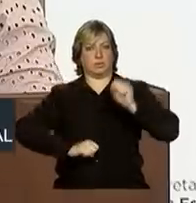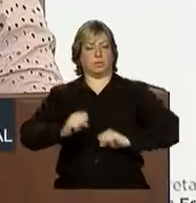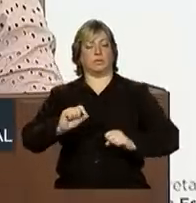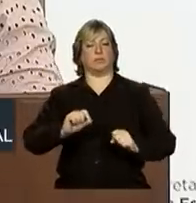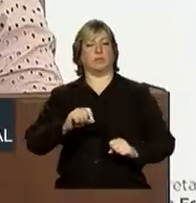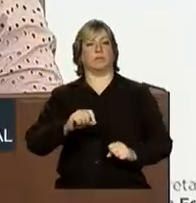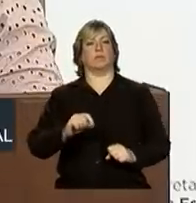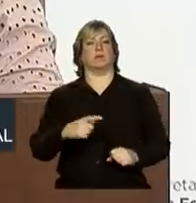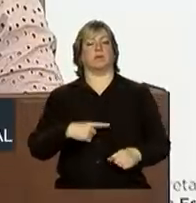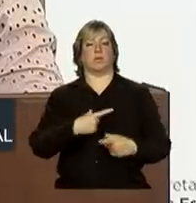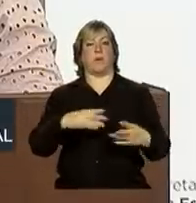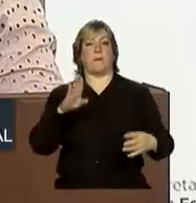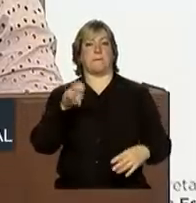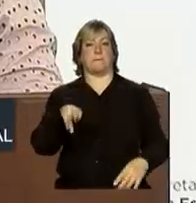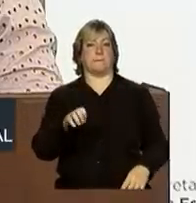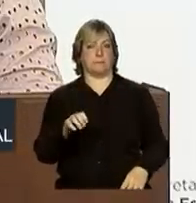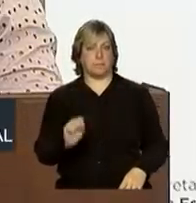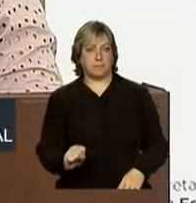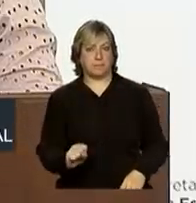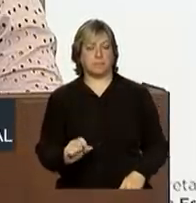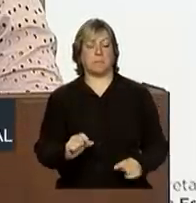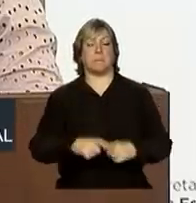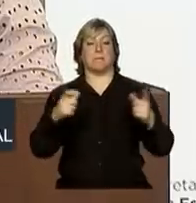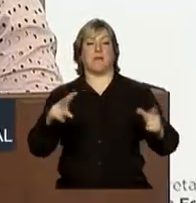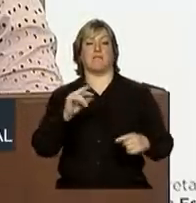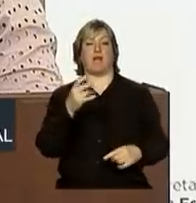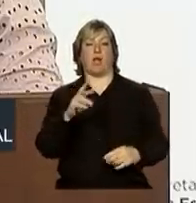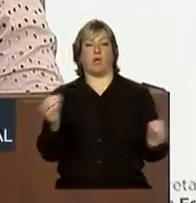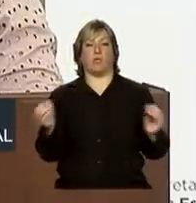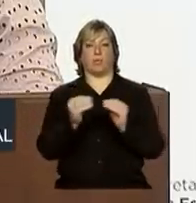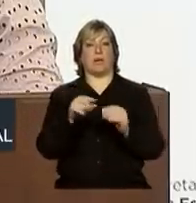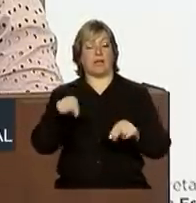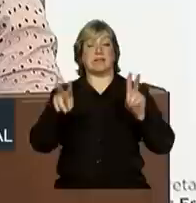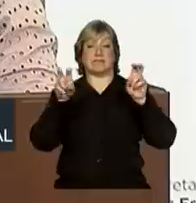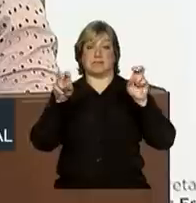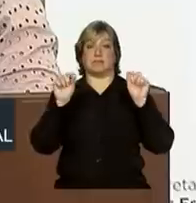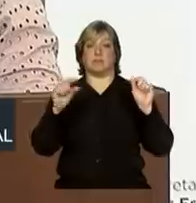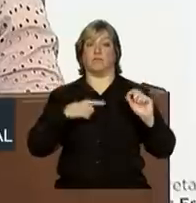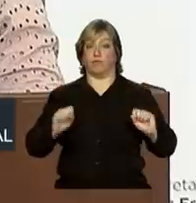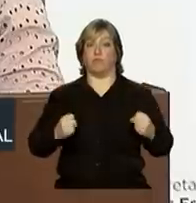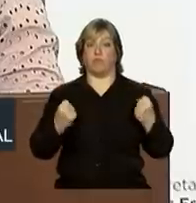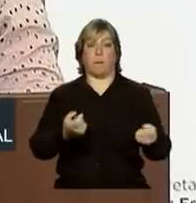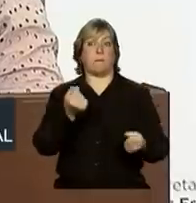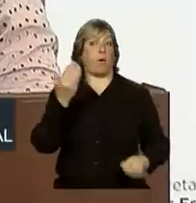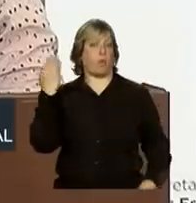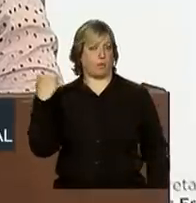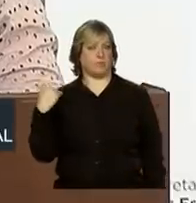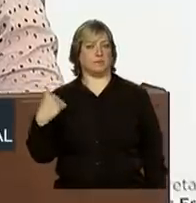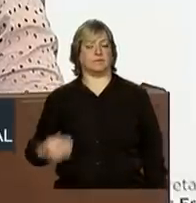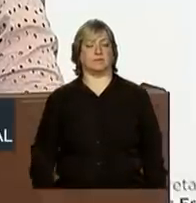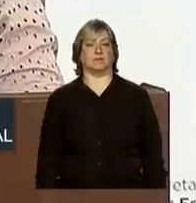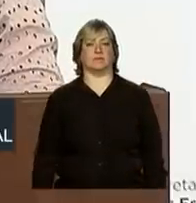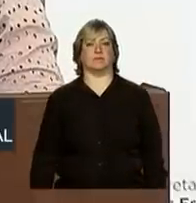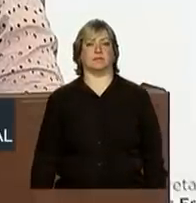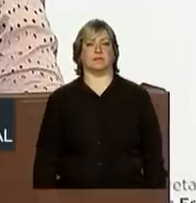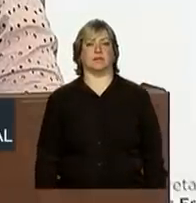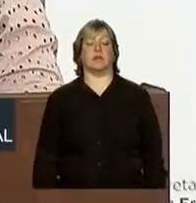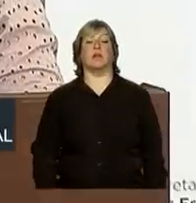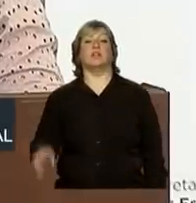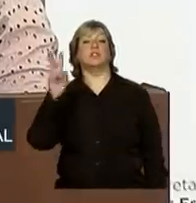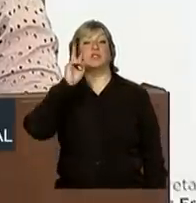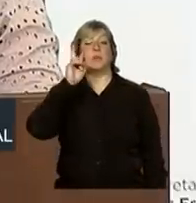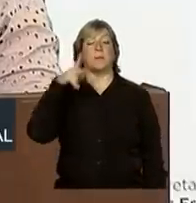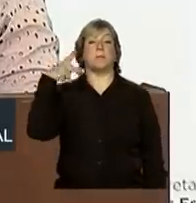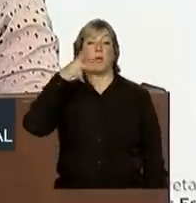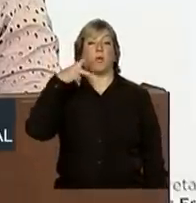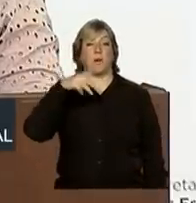agregado. Não é à toa que o tema ganhou força recentemente. No que tange a política